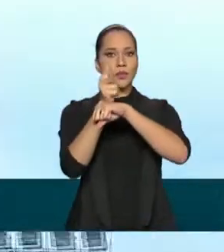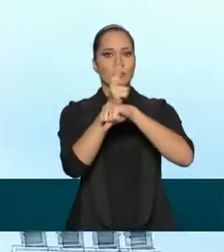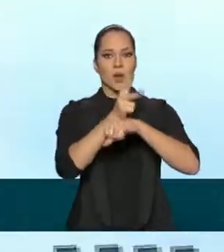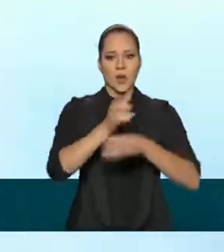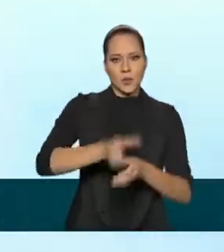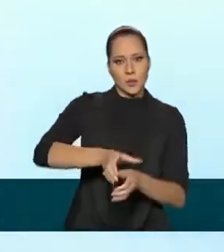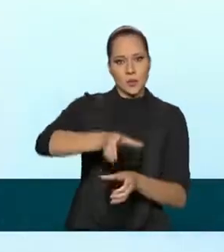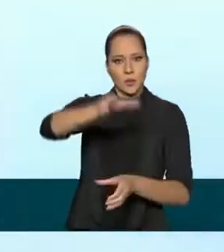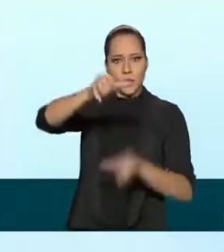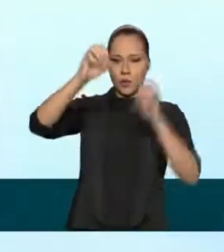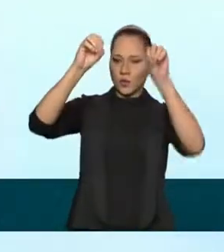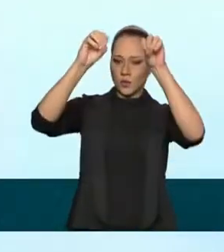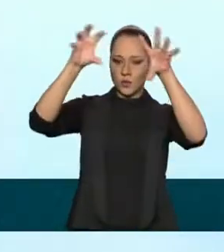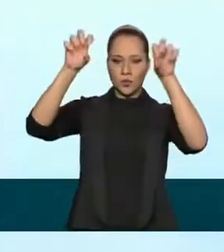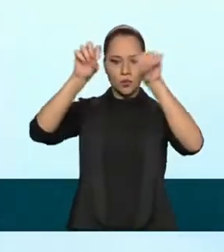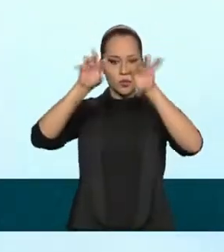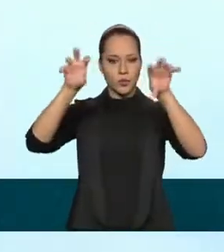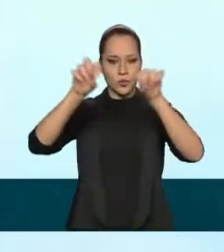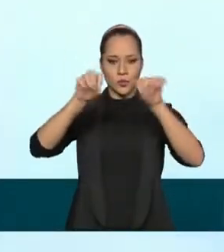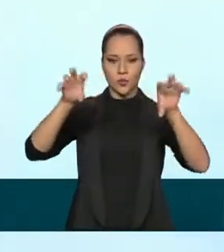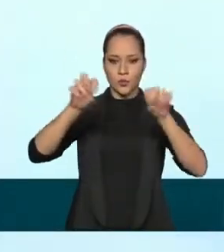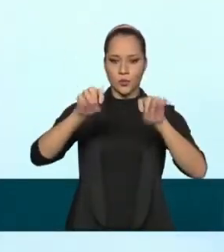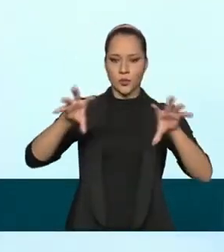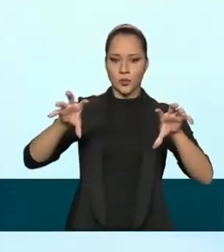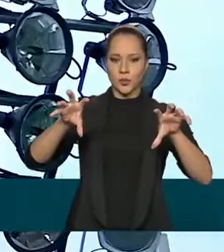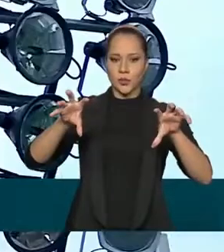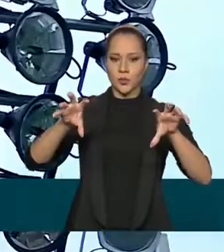das torres de iluminação do estádio, acesas.